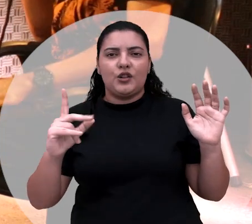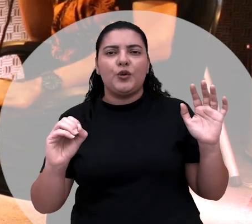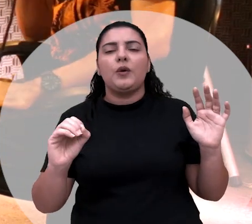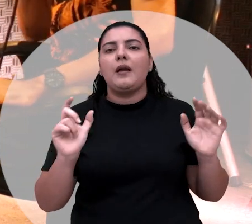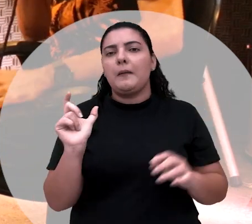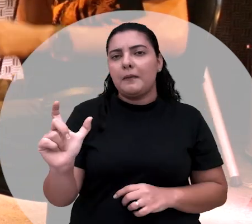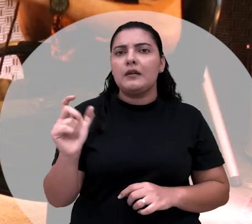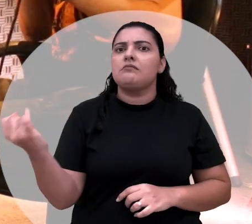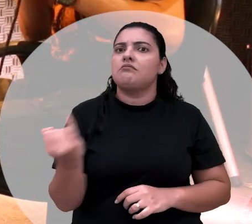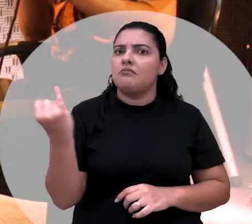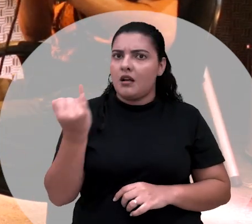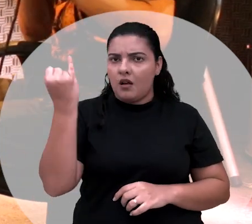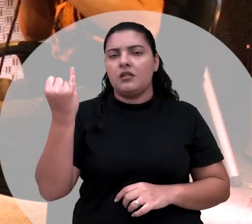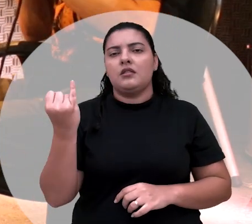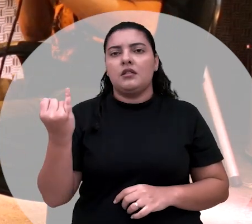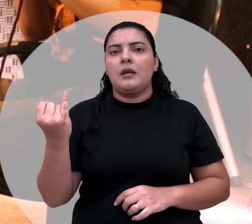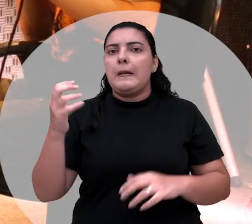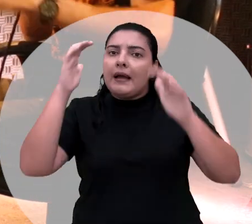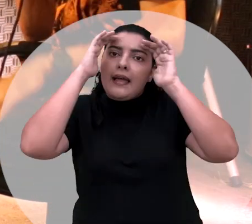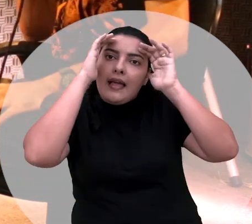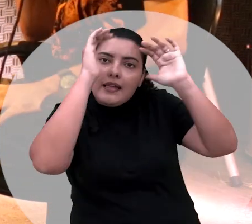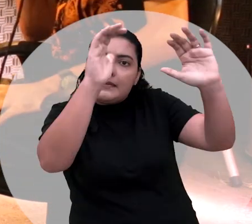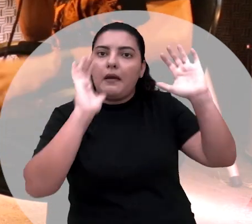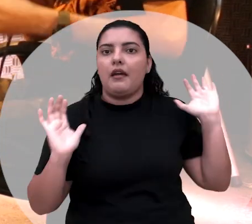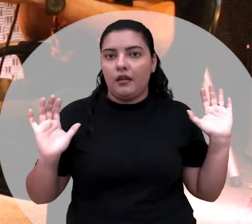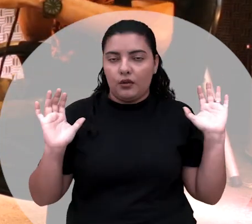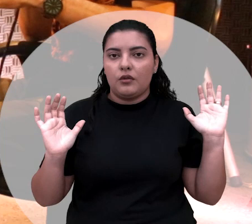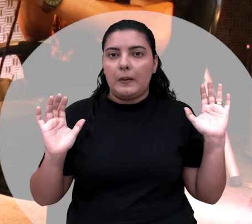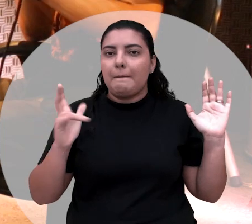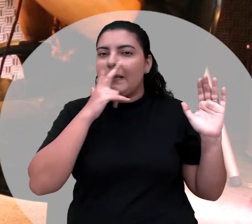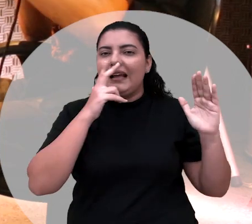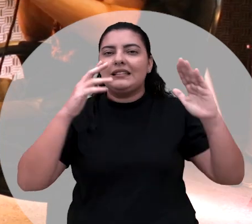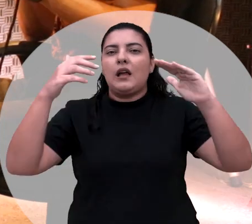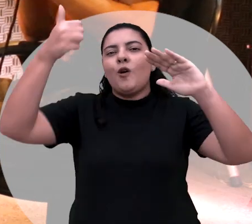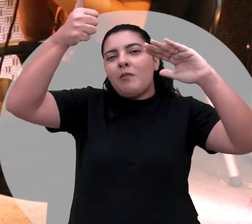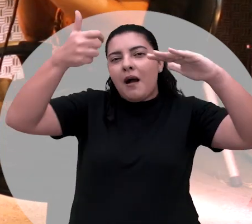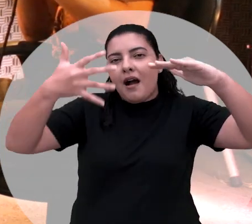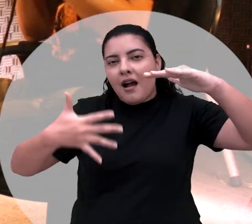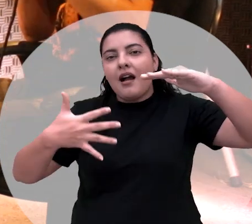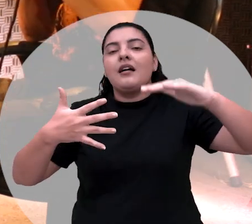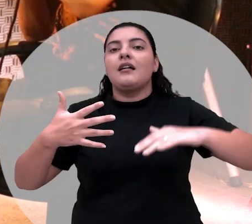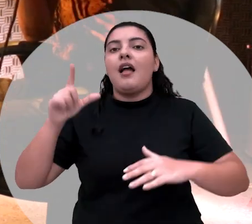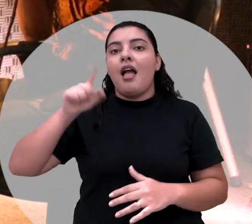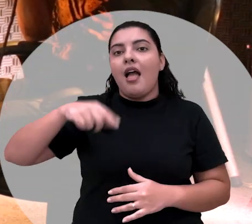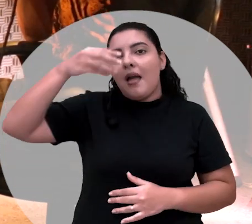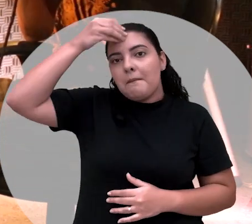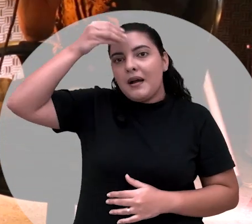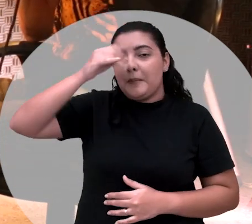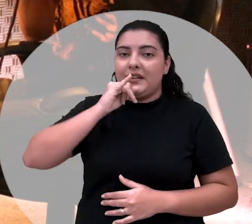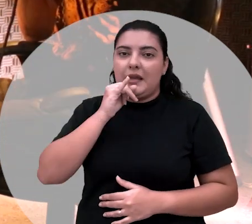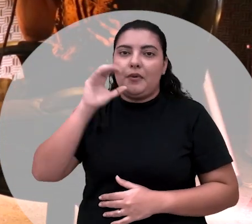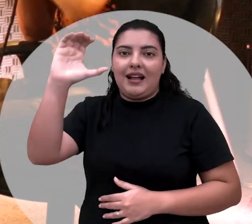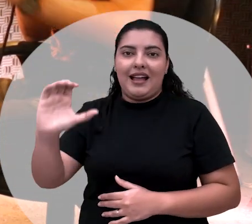importante no sentido também de respeito com o sentido de hierarquia também. É como a gente chama os nossos padrinhos, quem é batizado